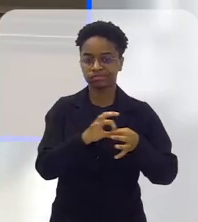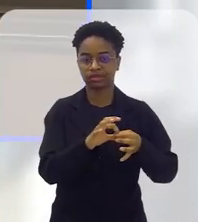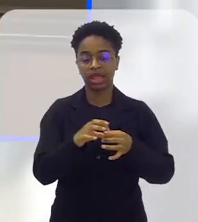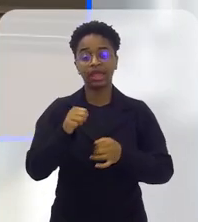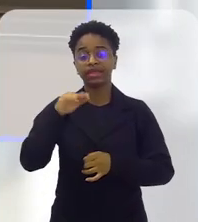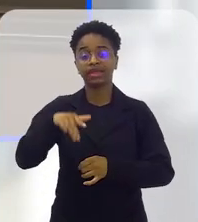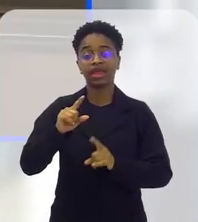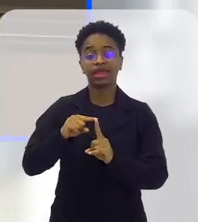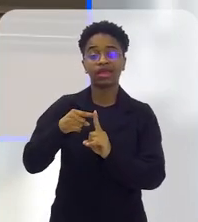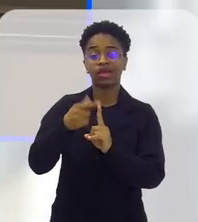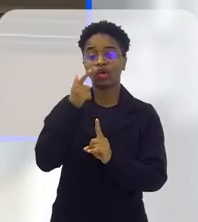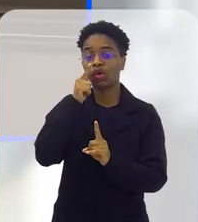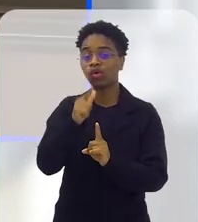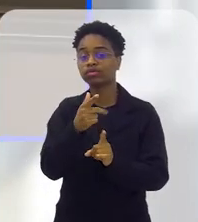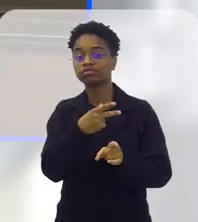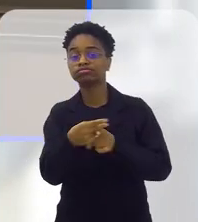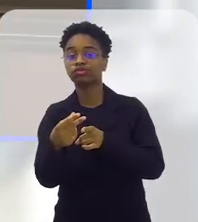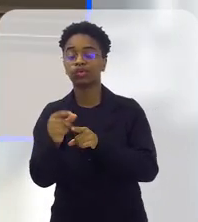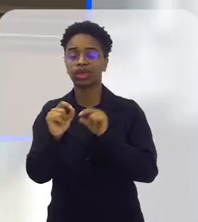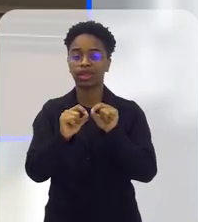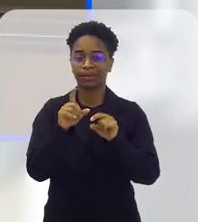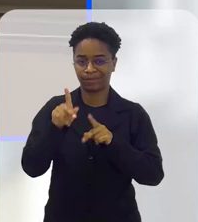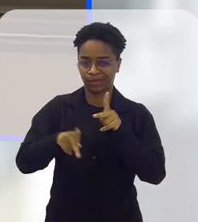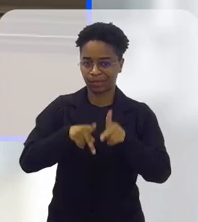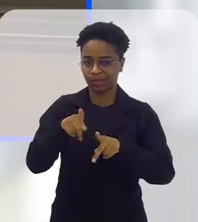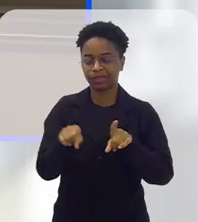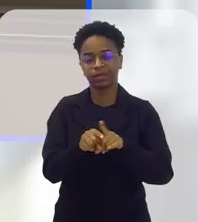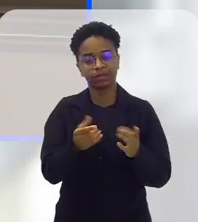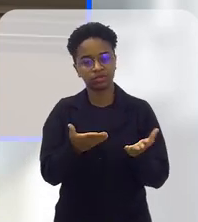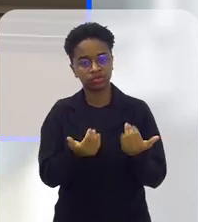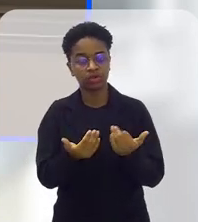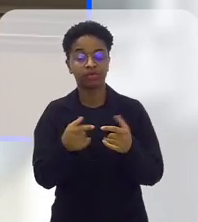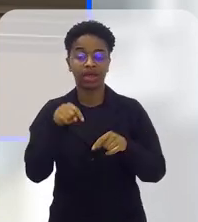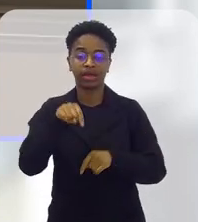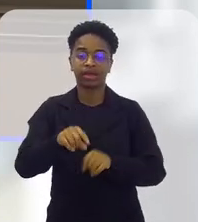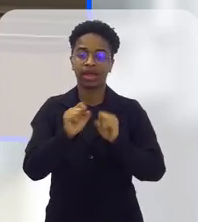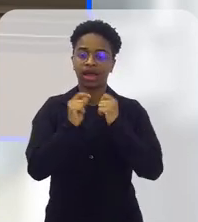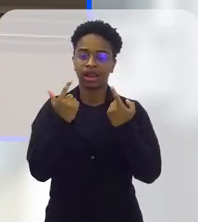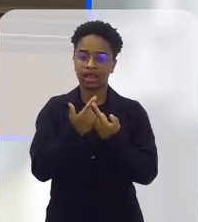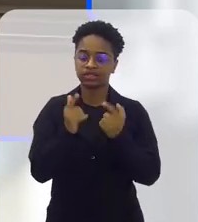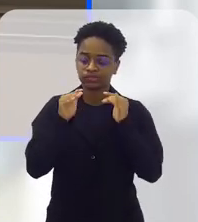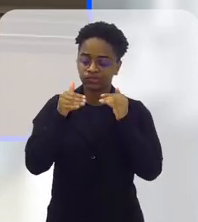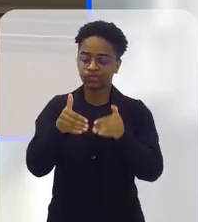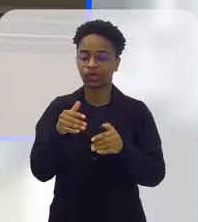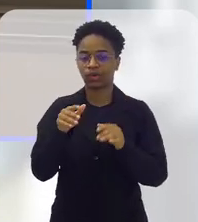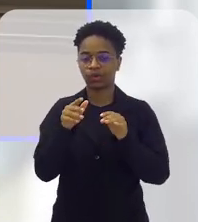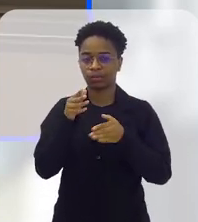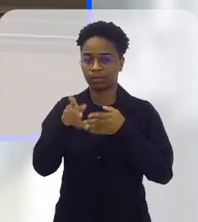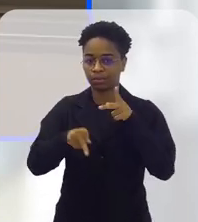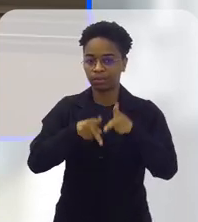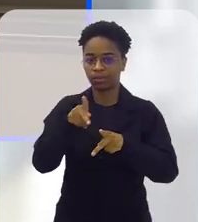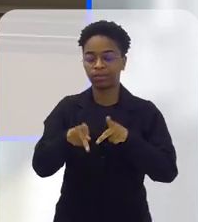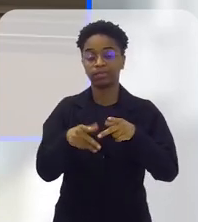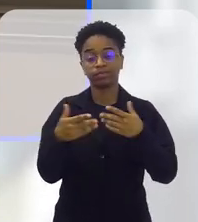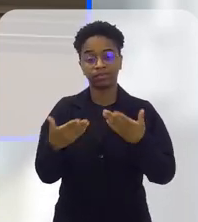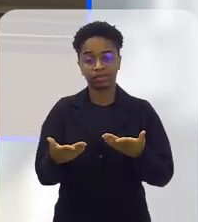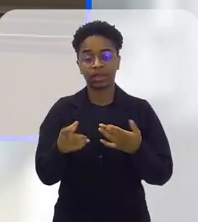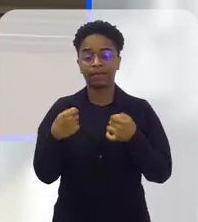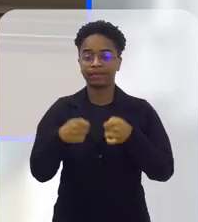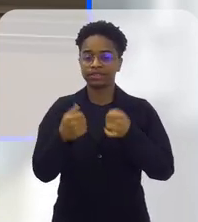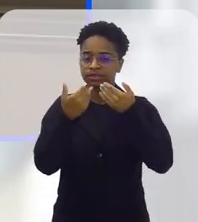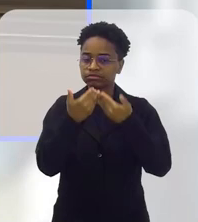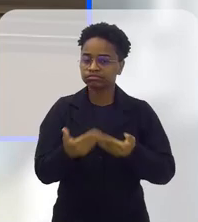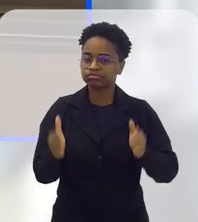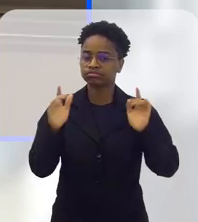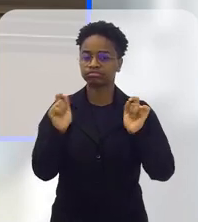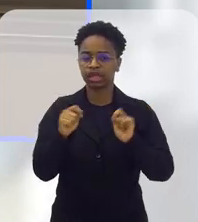e quem ganha é o povo, né? Quem ganha são esses jovens e essa casa aqui é a casa do povo. É a casa do povo que tem